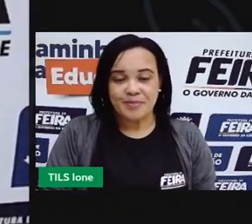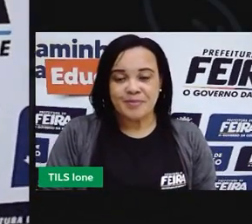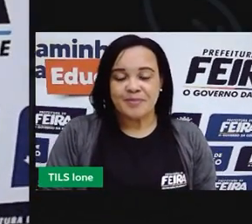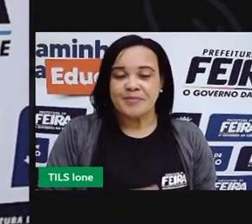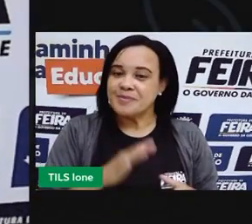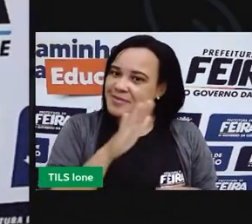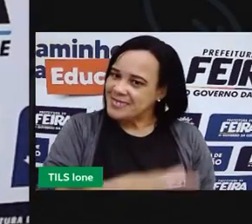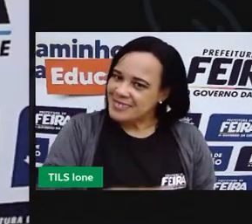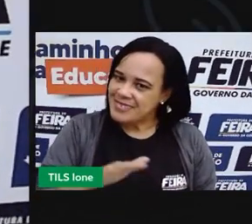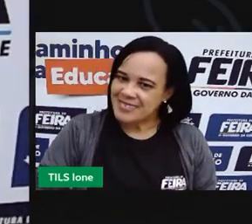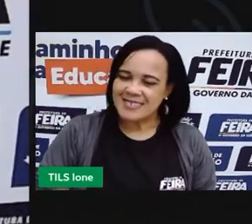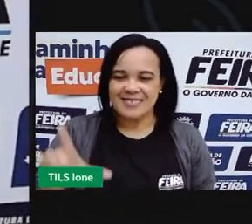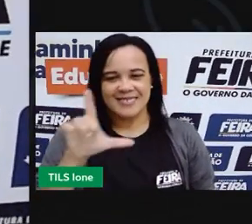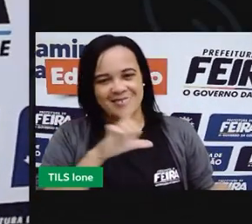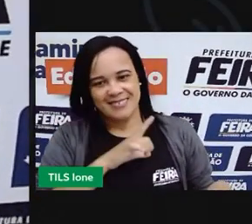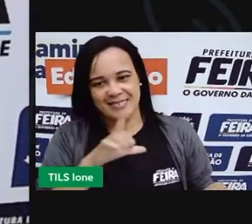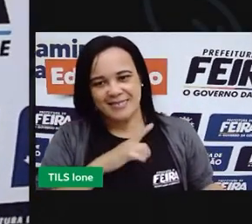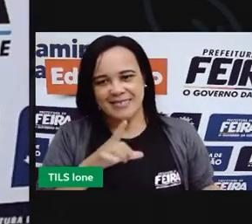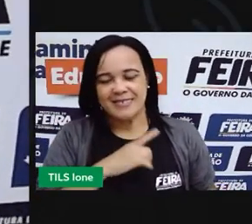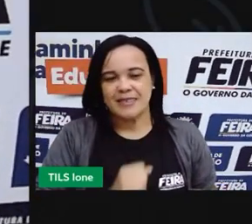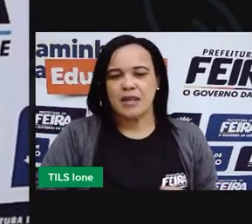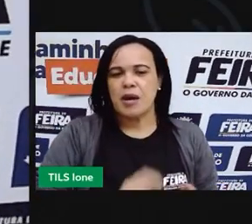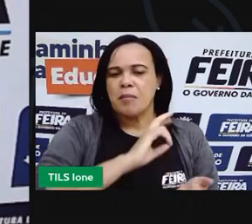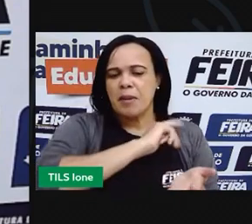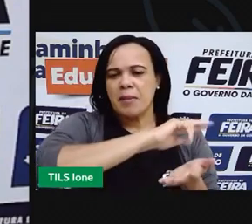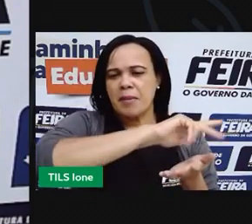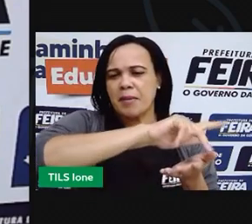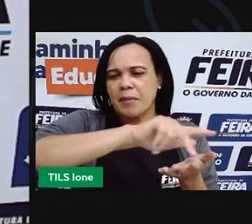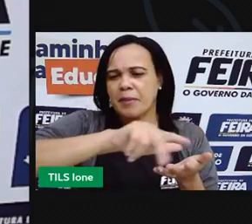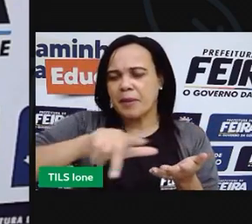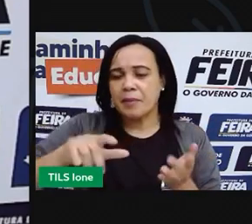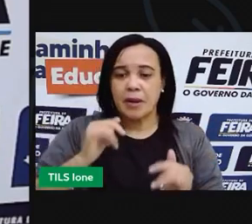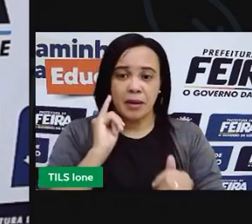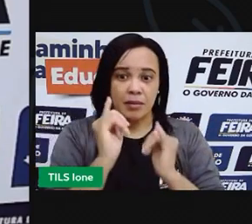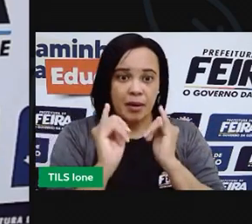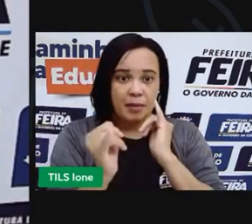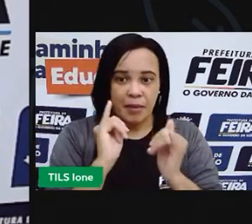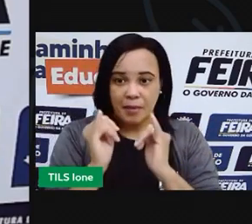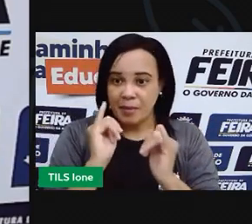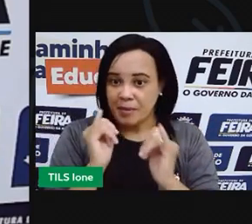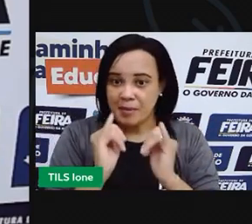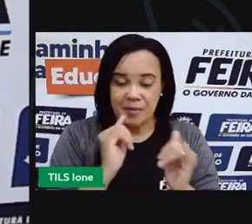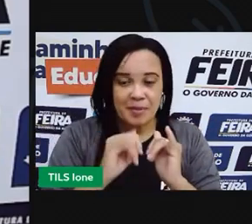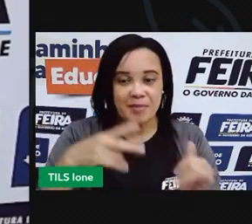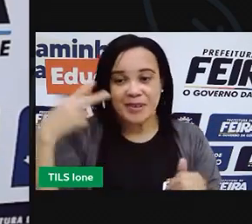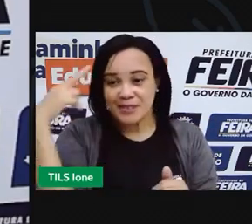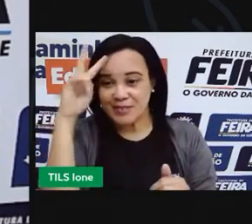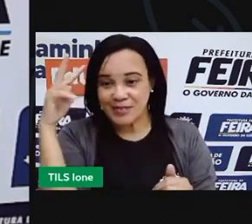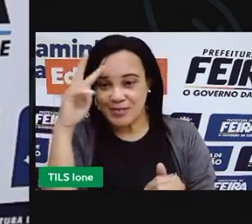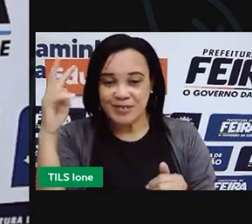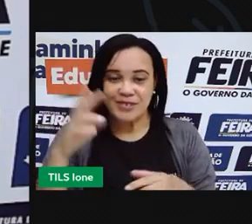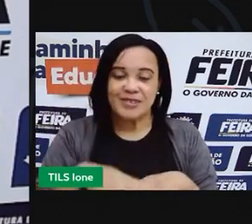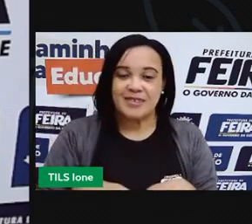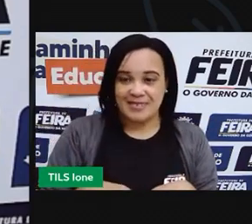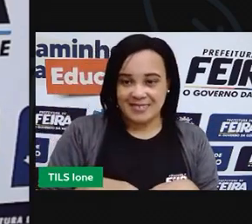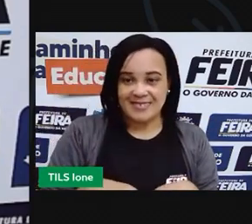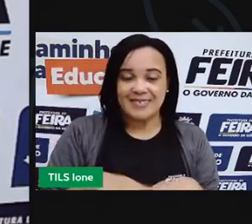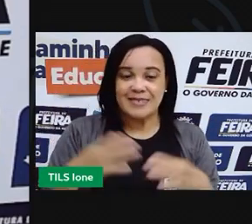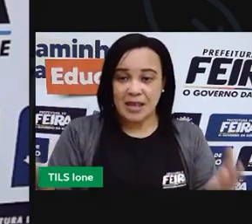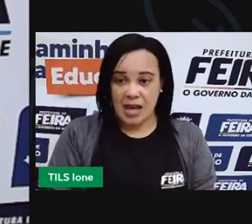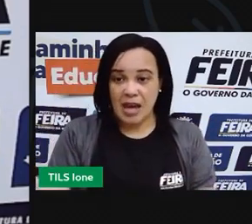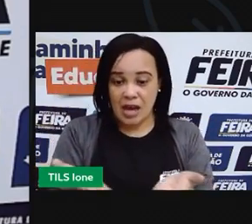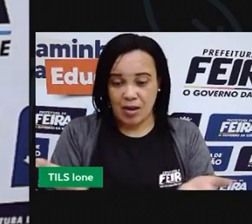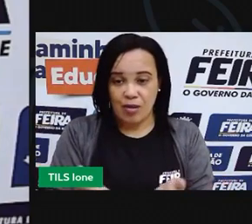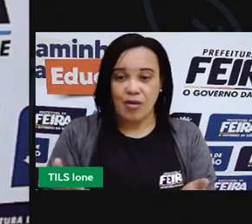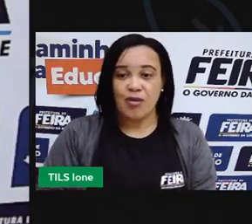Criançada, existem diferentes maneiras de se contar uma história. E para esse momento em que eu vou recontar a